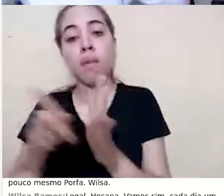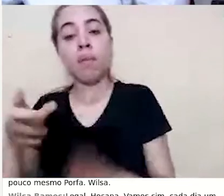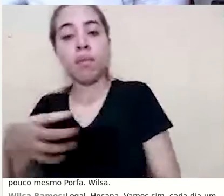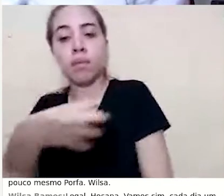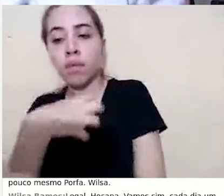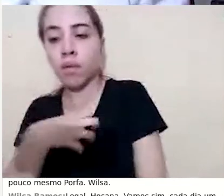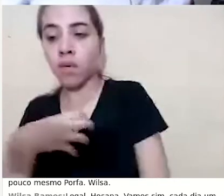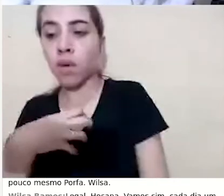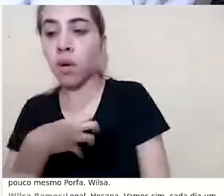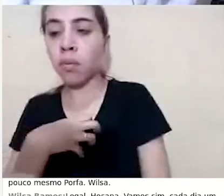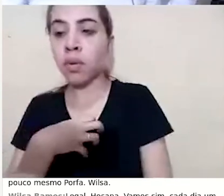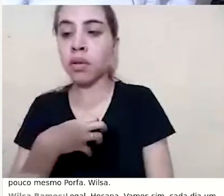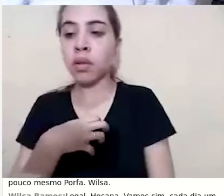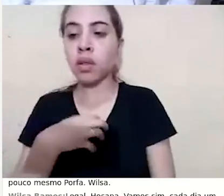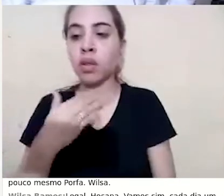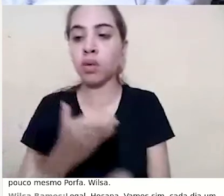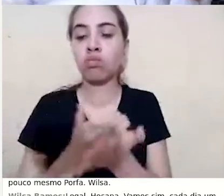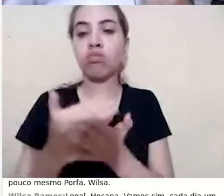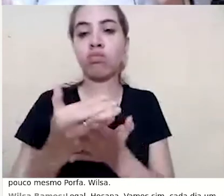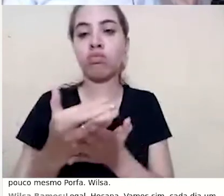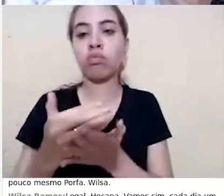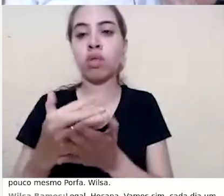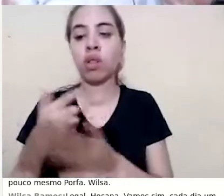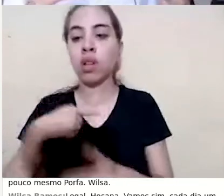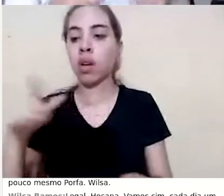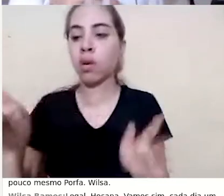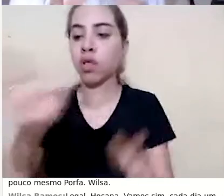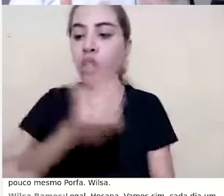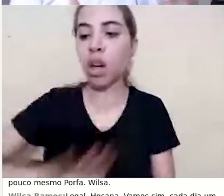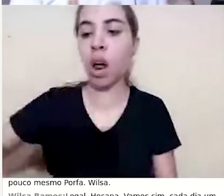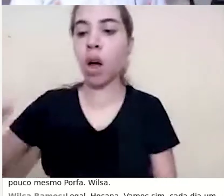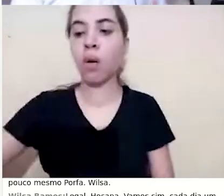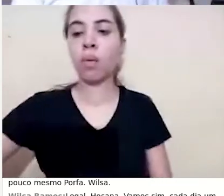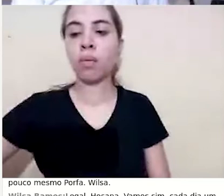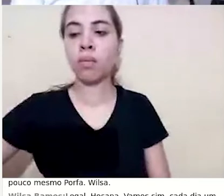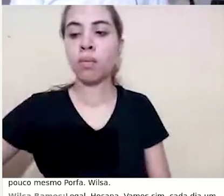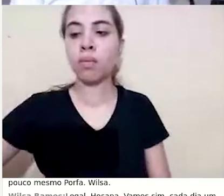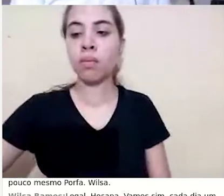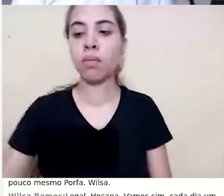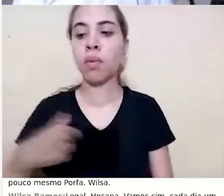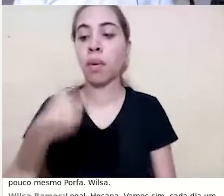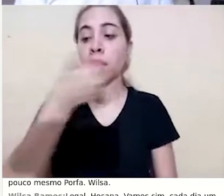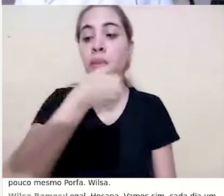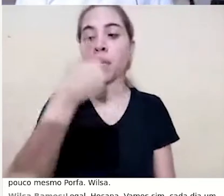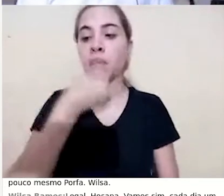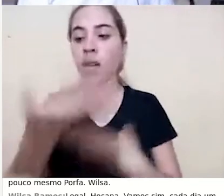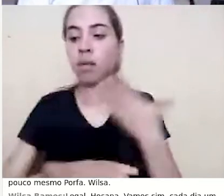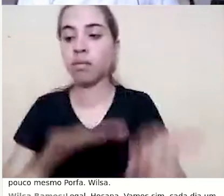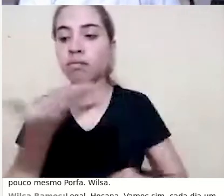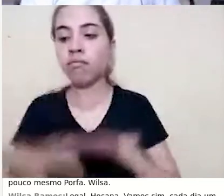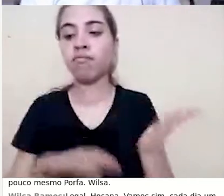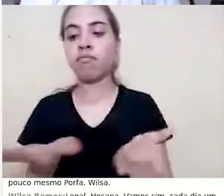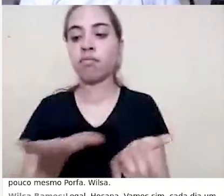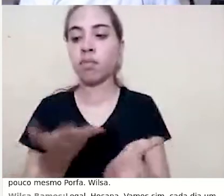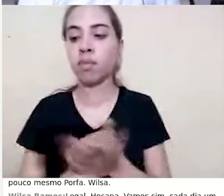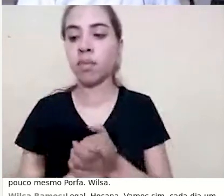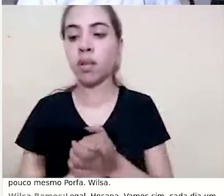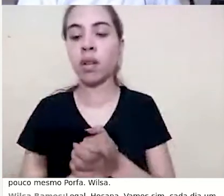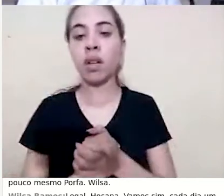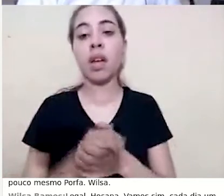começou com as visões, visualizações gerais, com os dados gerais, e como a primeira interação, a partir de uma